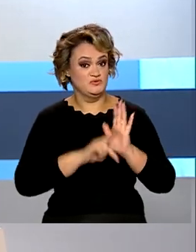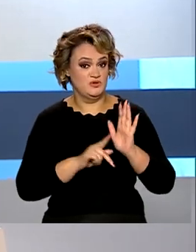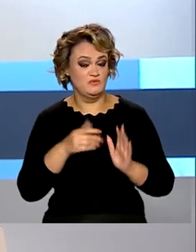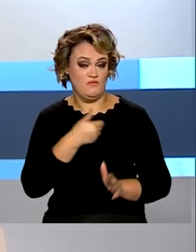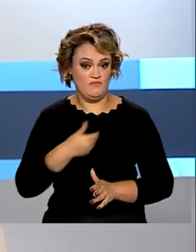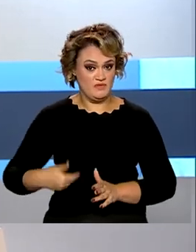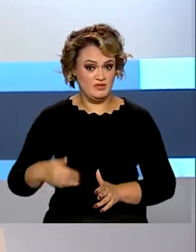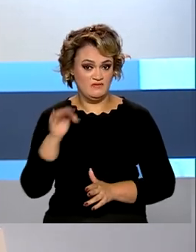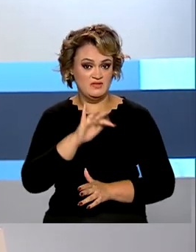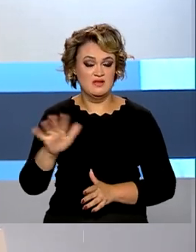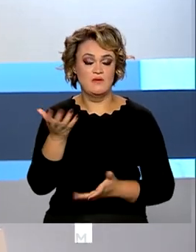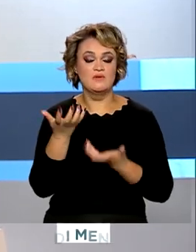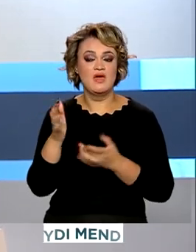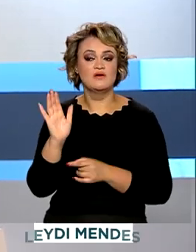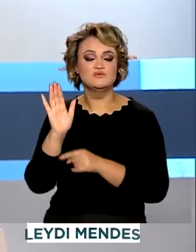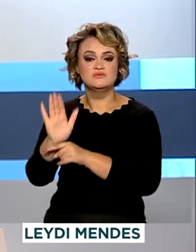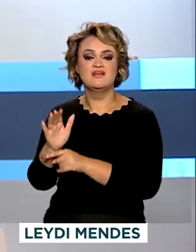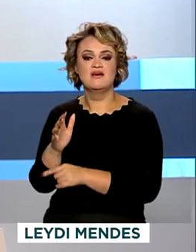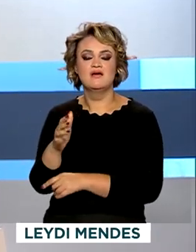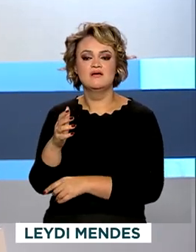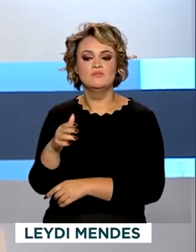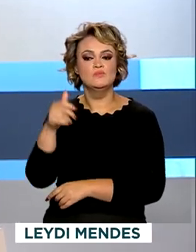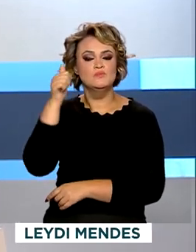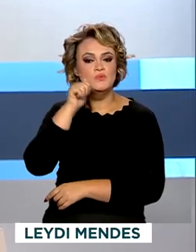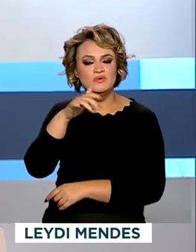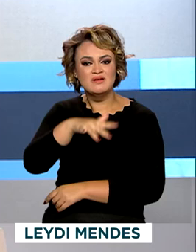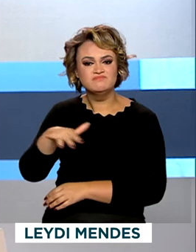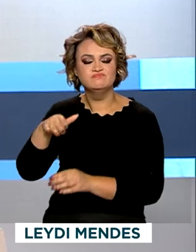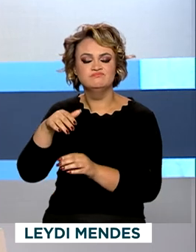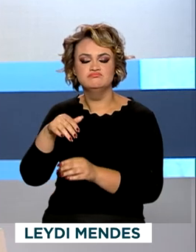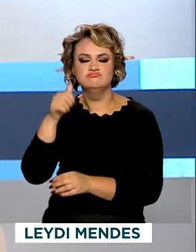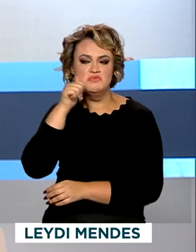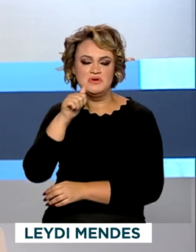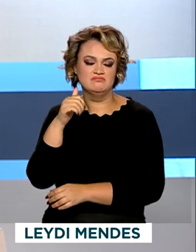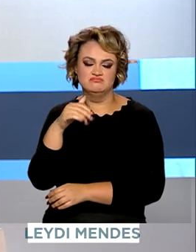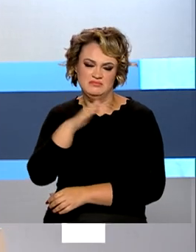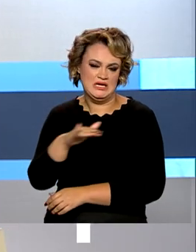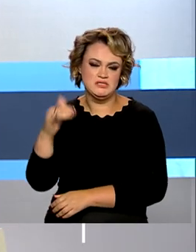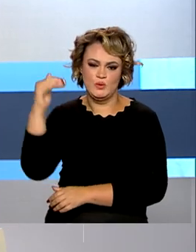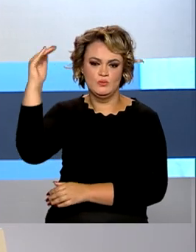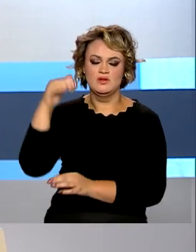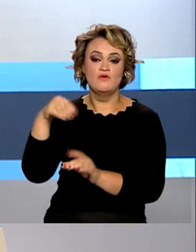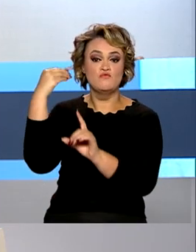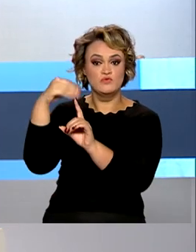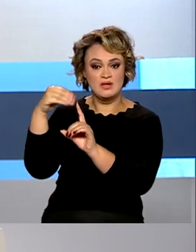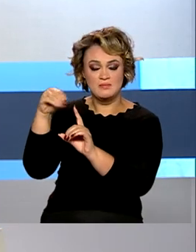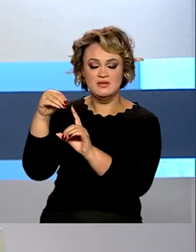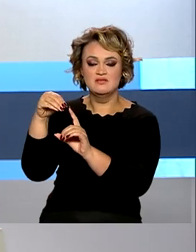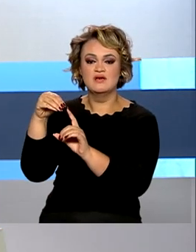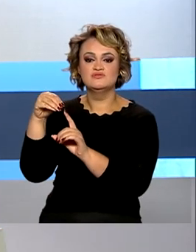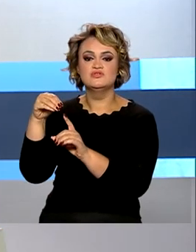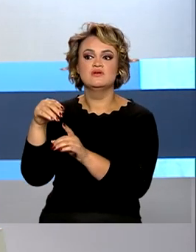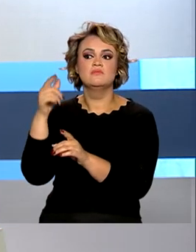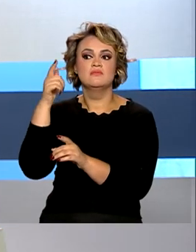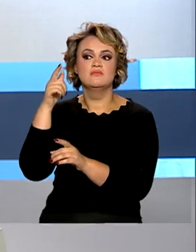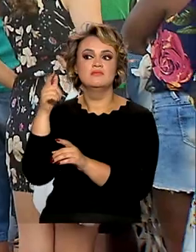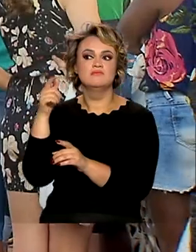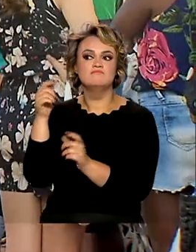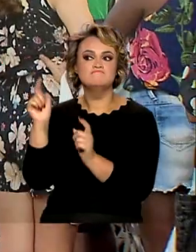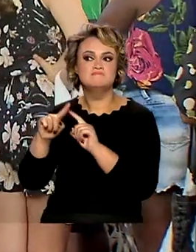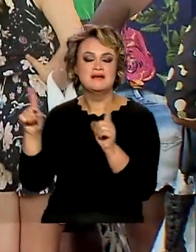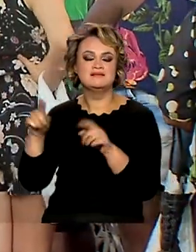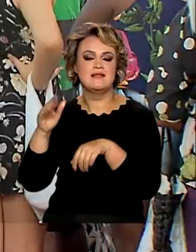federal ajuda mulheres em vulnerabilidade social de todo o país a conquistar a autonomia econômica.